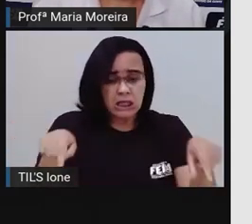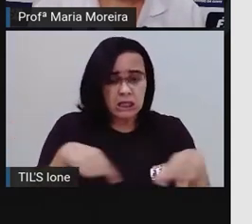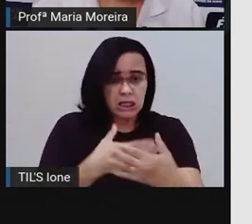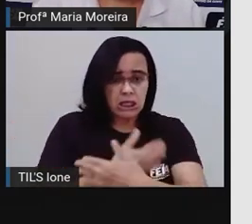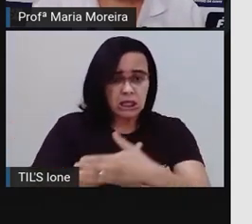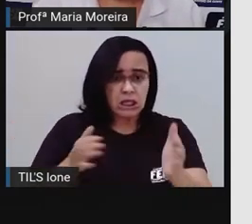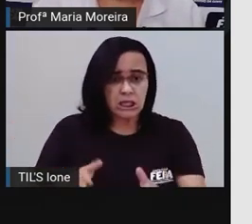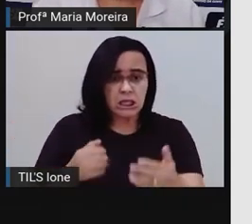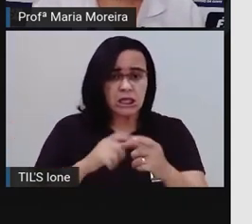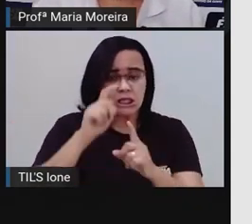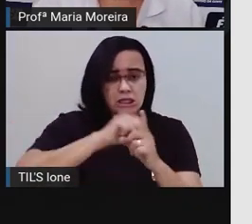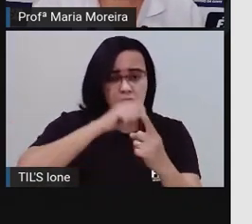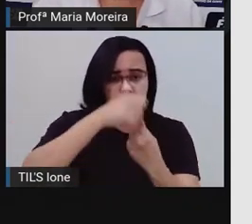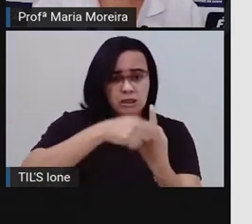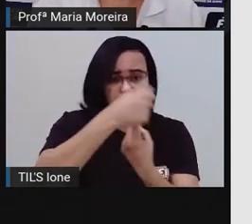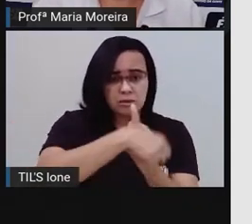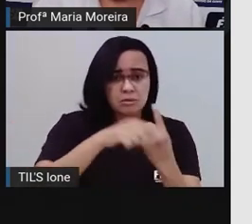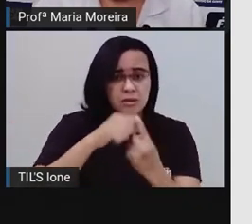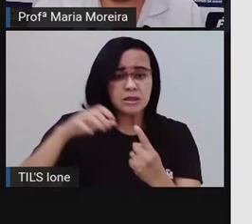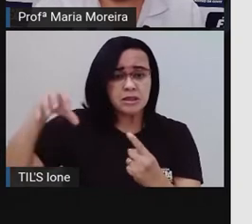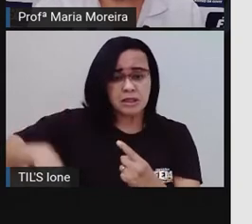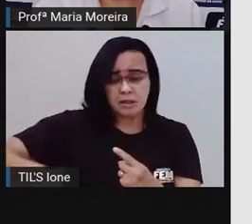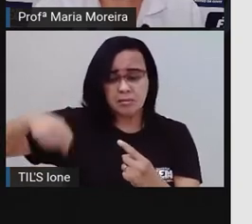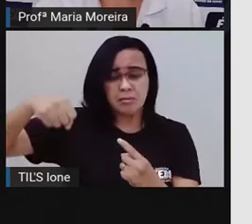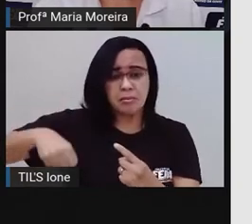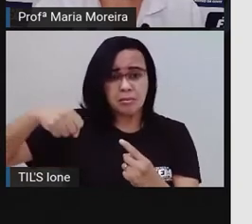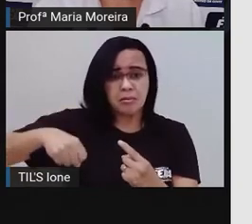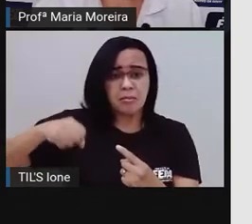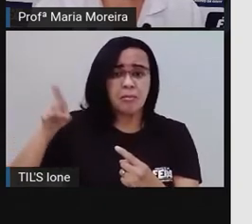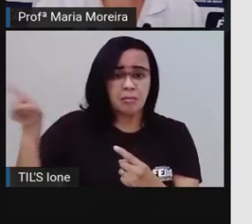que ele pegava no sacolão da sua rua.